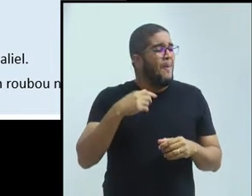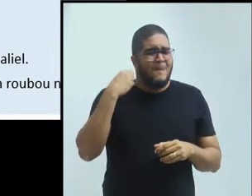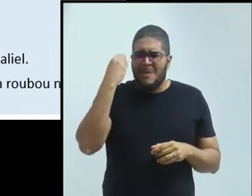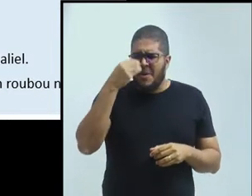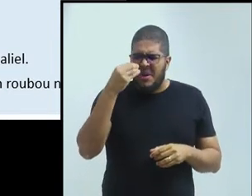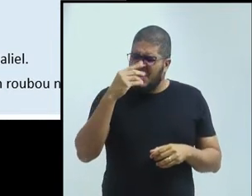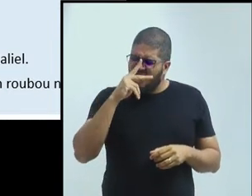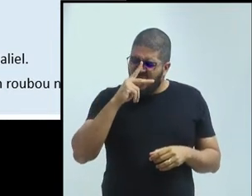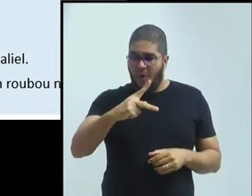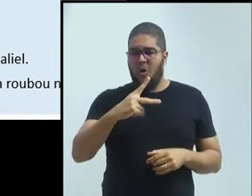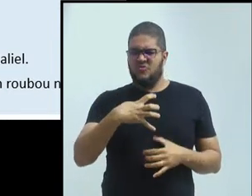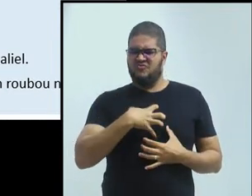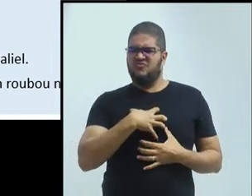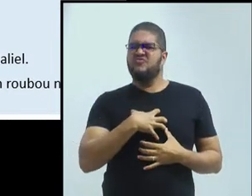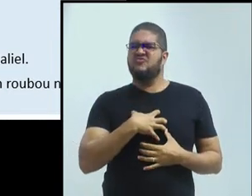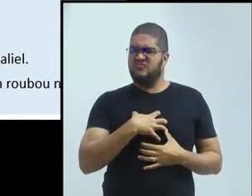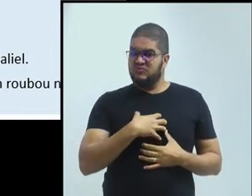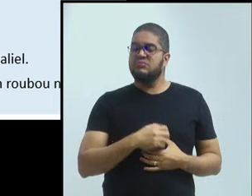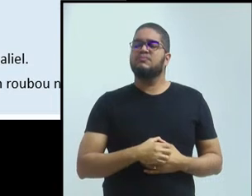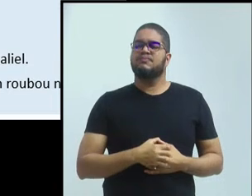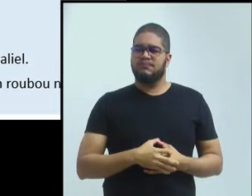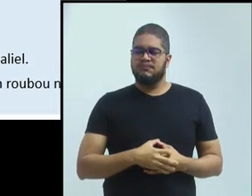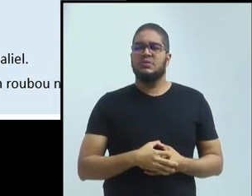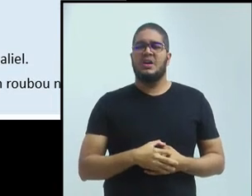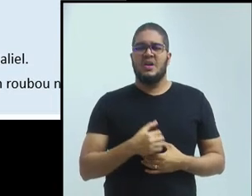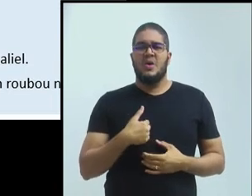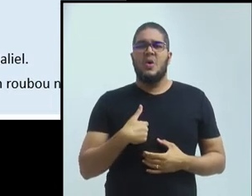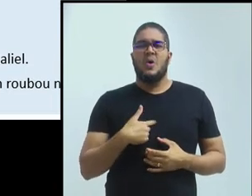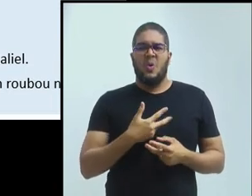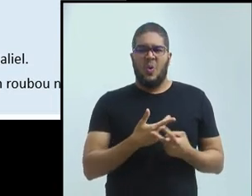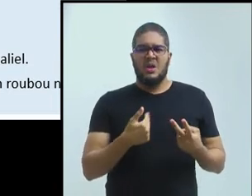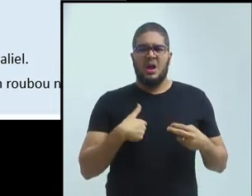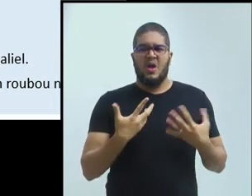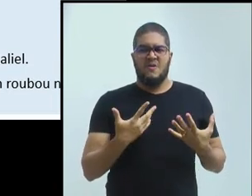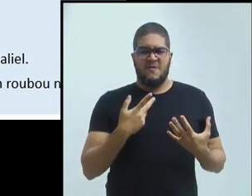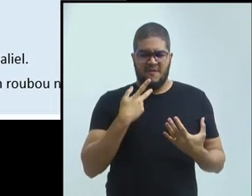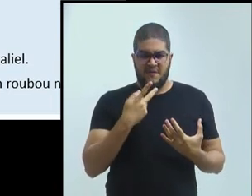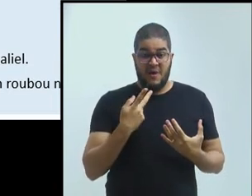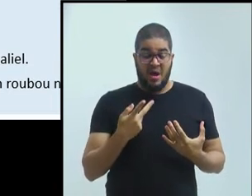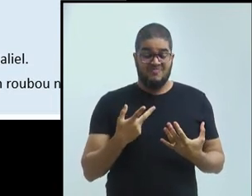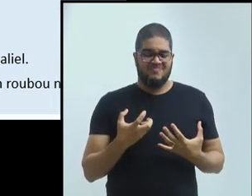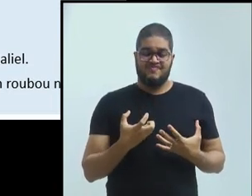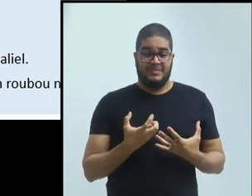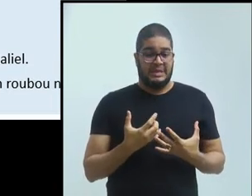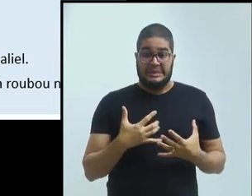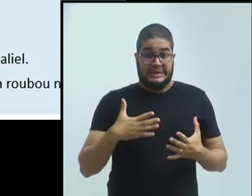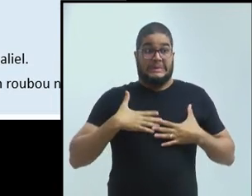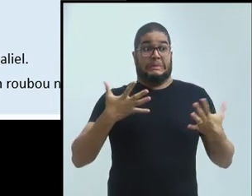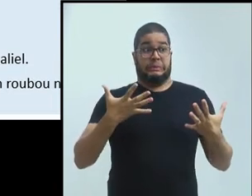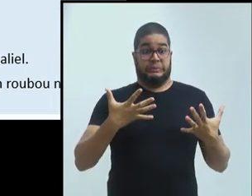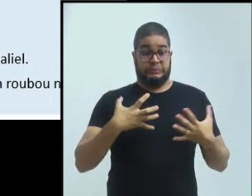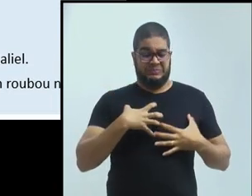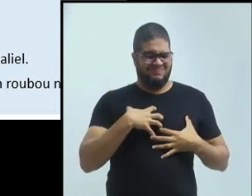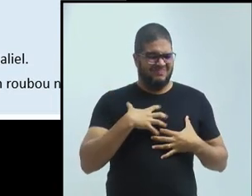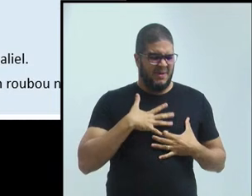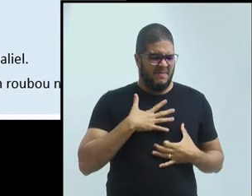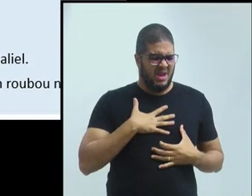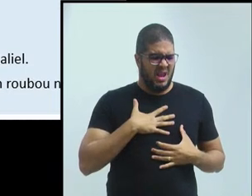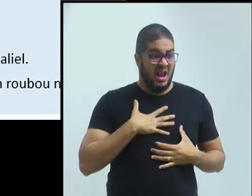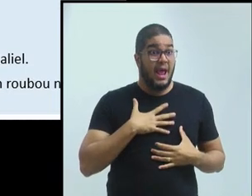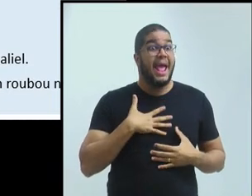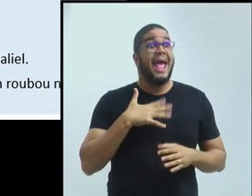destaco de mais impactante para mim foi a minha descoberta de que eles desconhecem